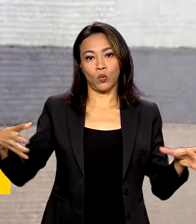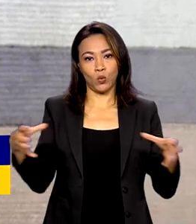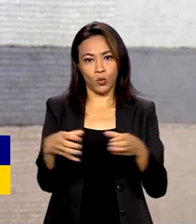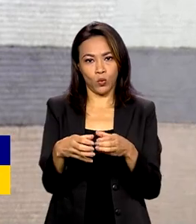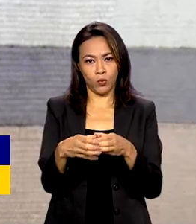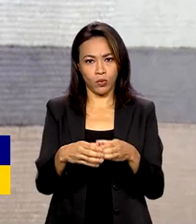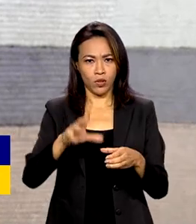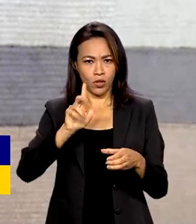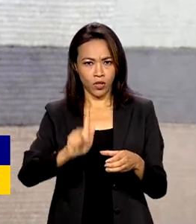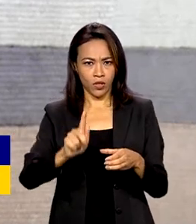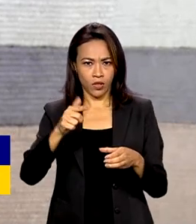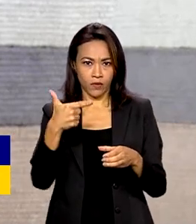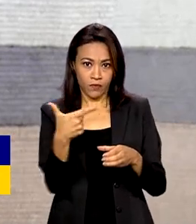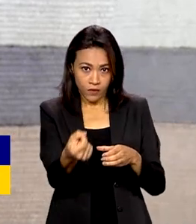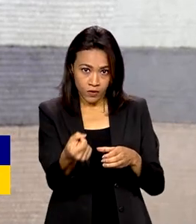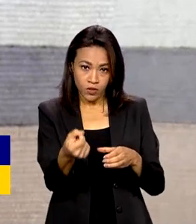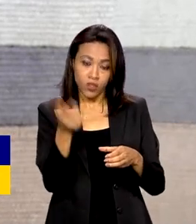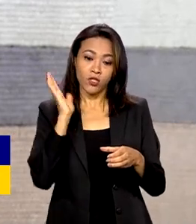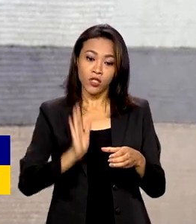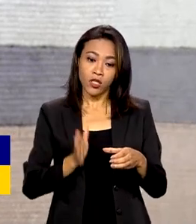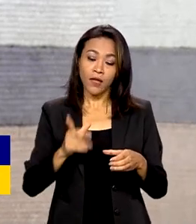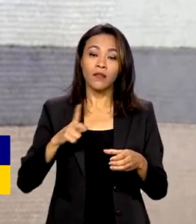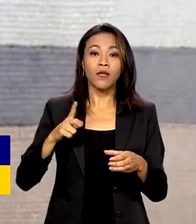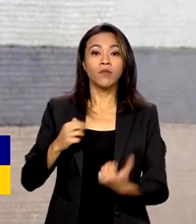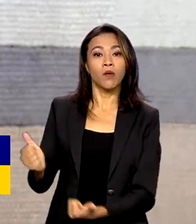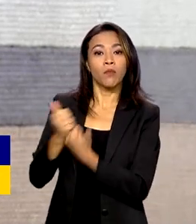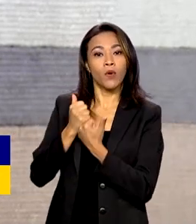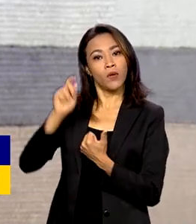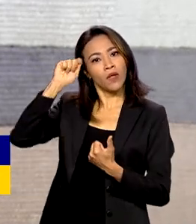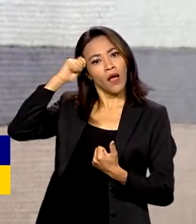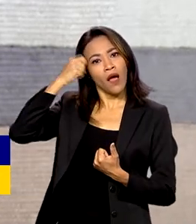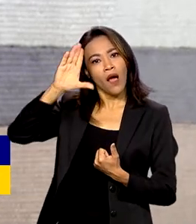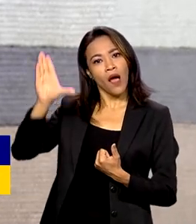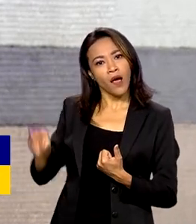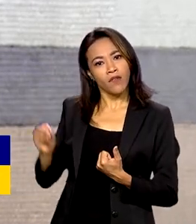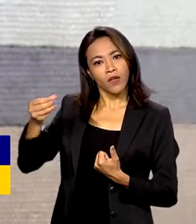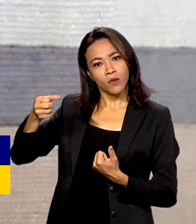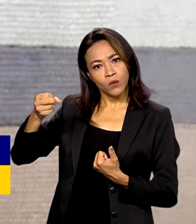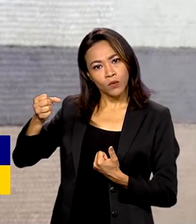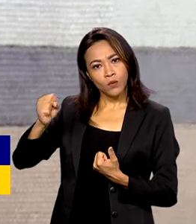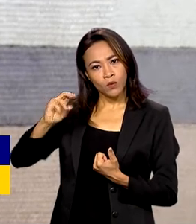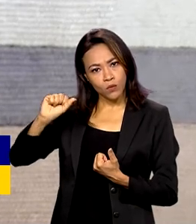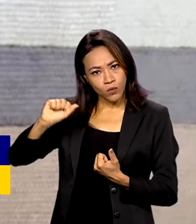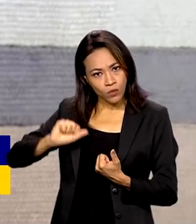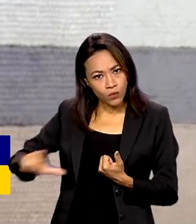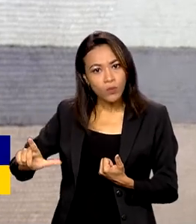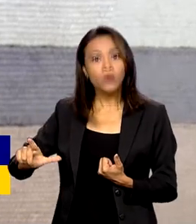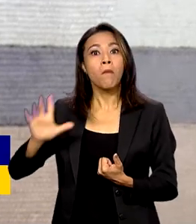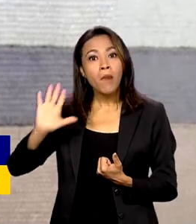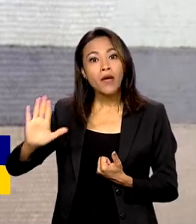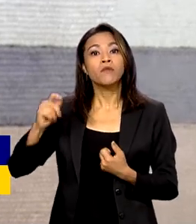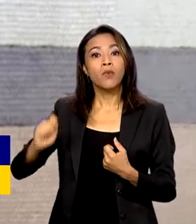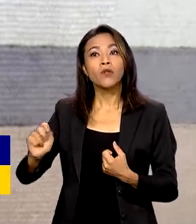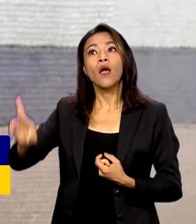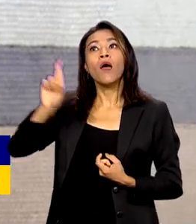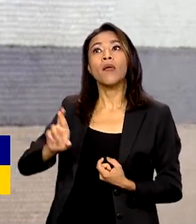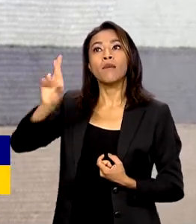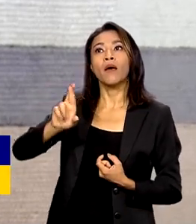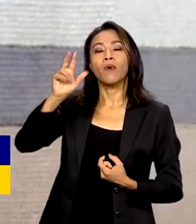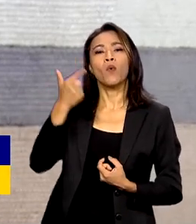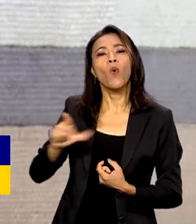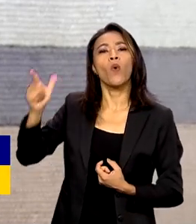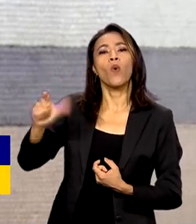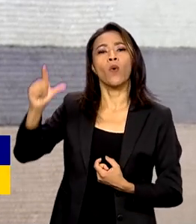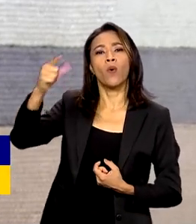Já contamos com a participação da África do Sul, mas a representatividade do grupo pode ser ampliada com o